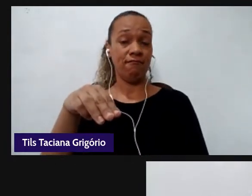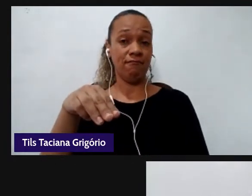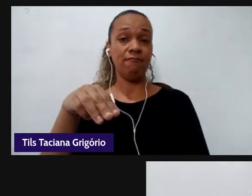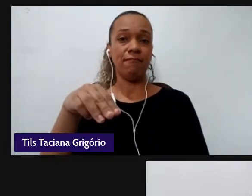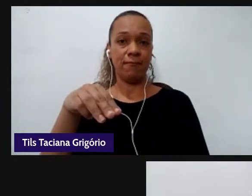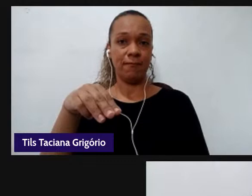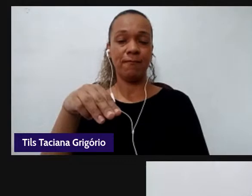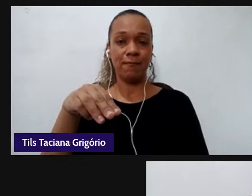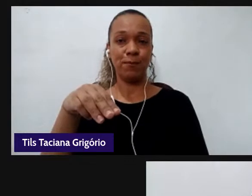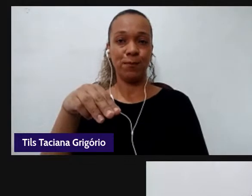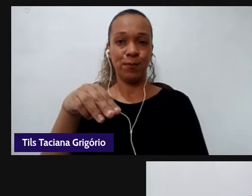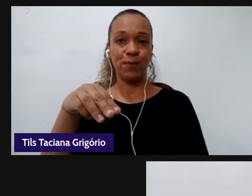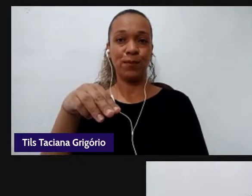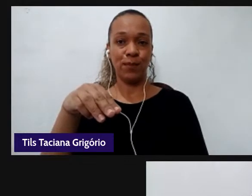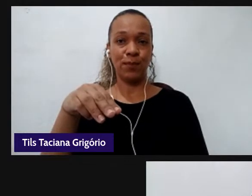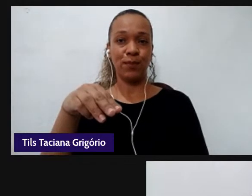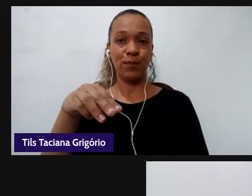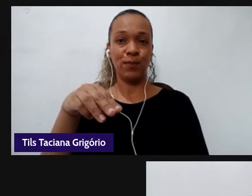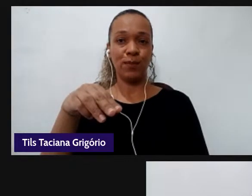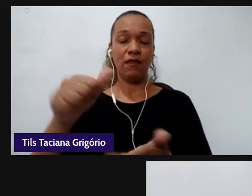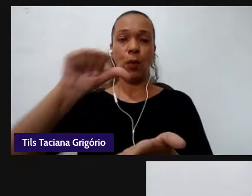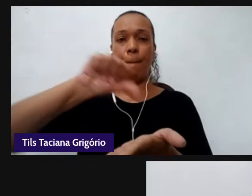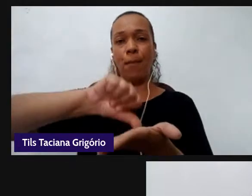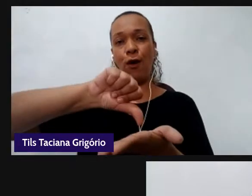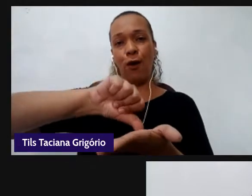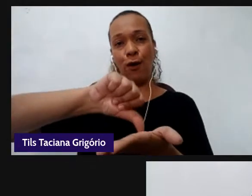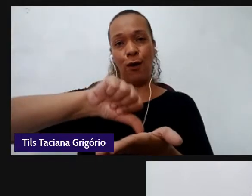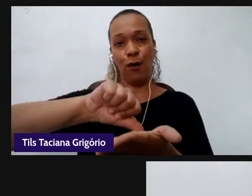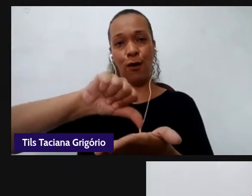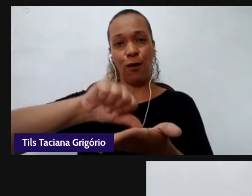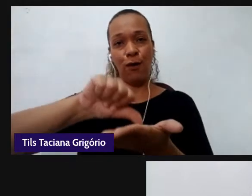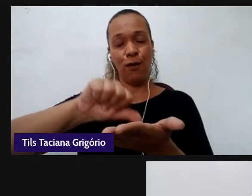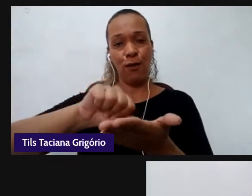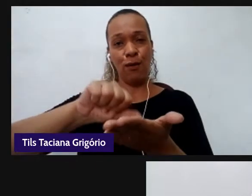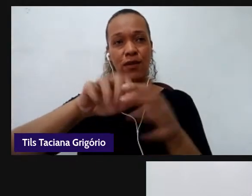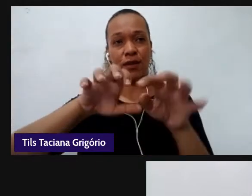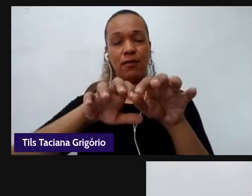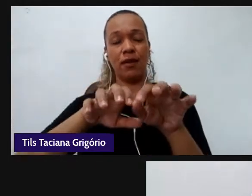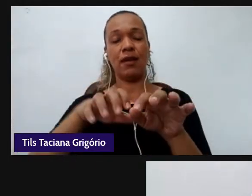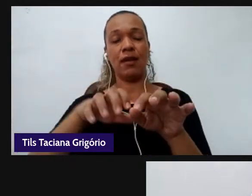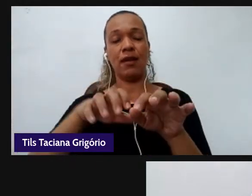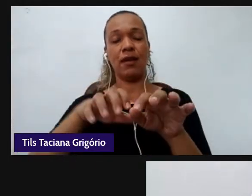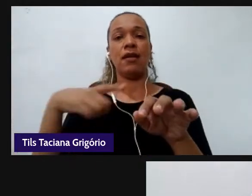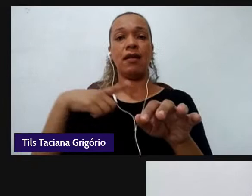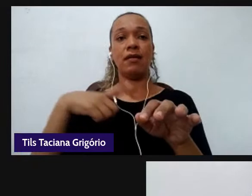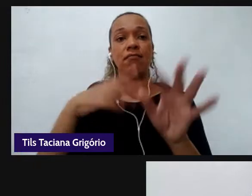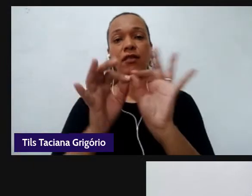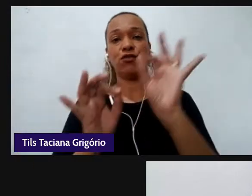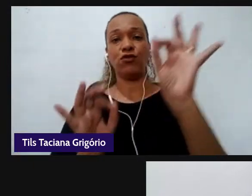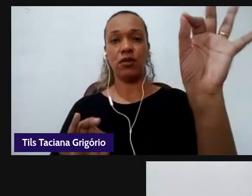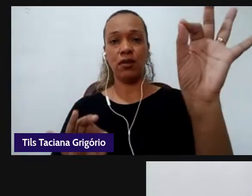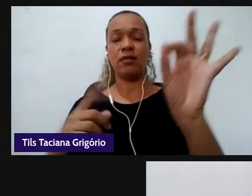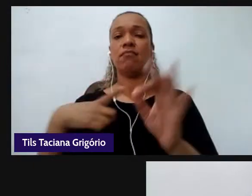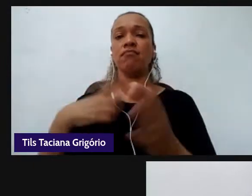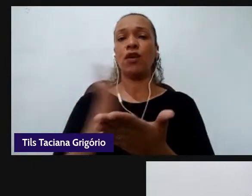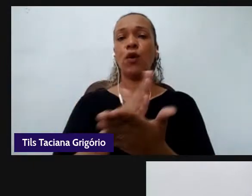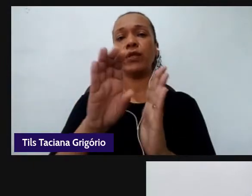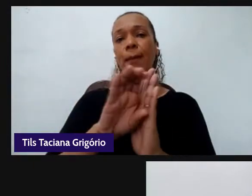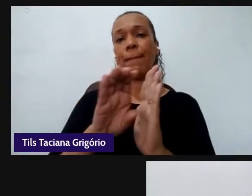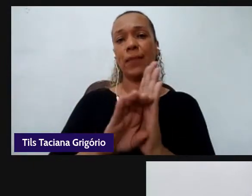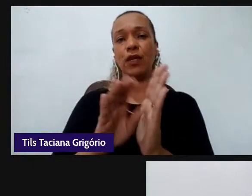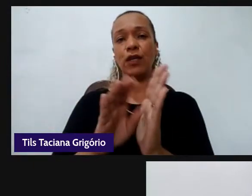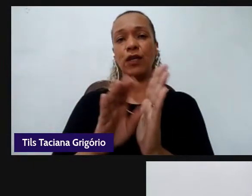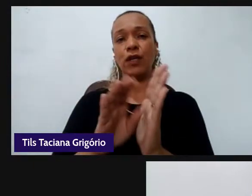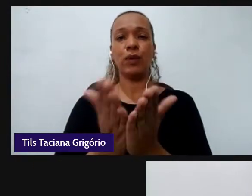em Polo, na perspectiva DAD. Tem alguns artigos e capítulos de livros publicados. eu destaquei pelo menos uns